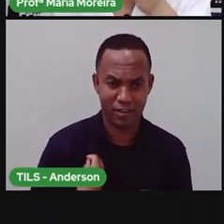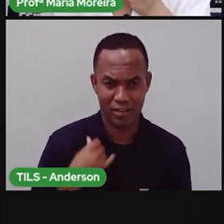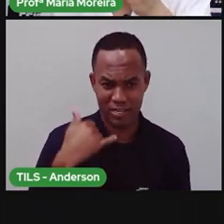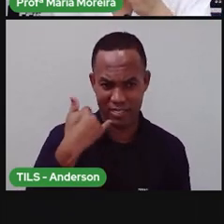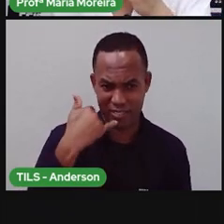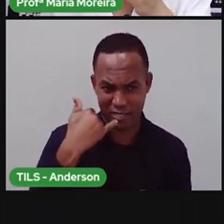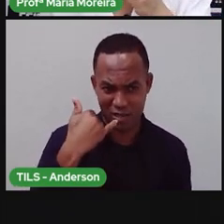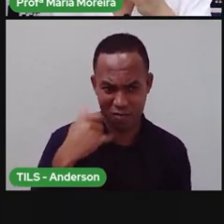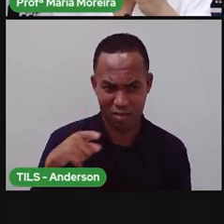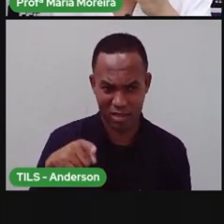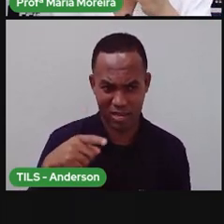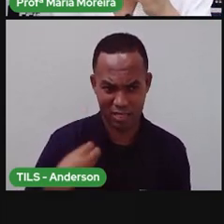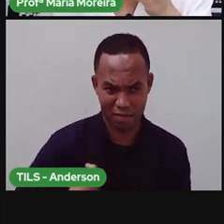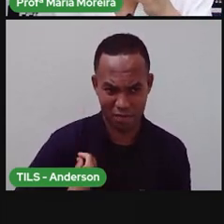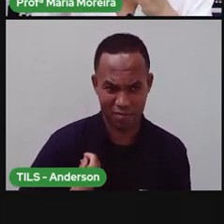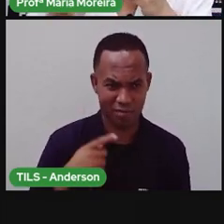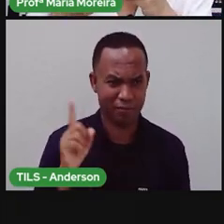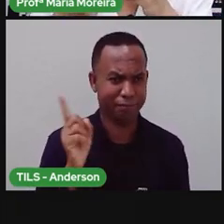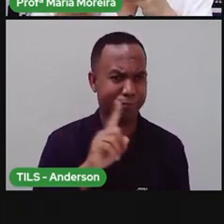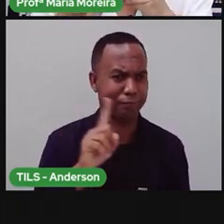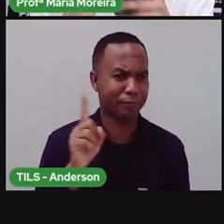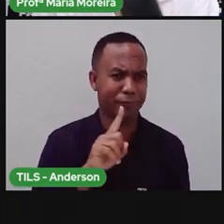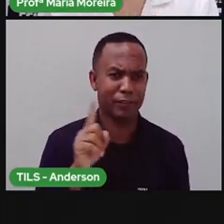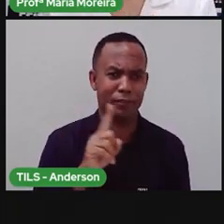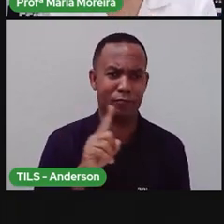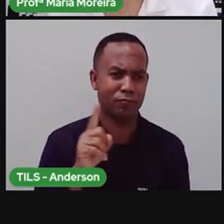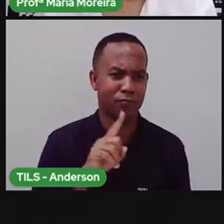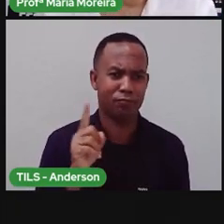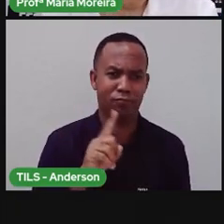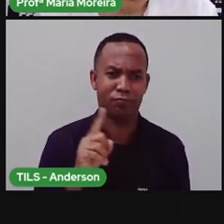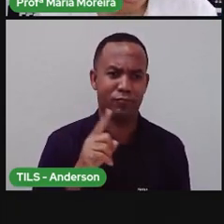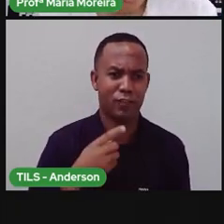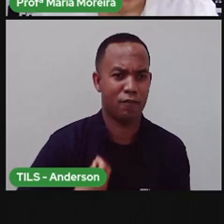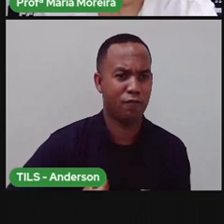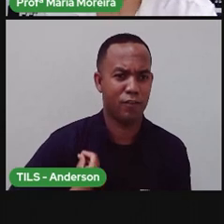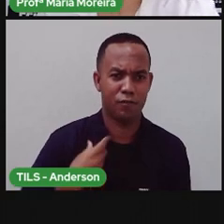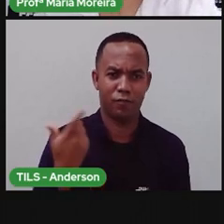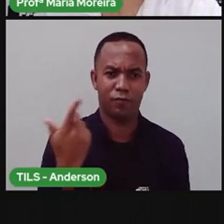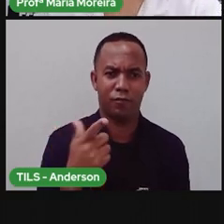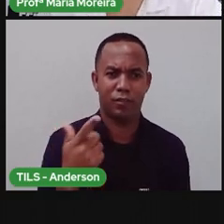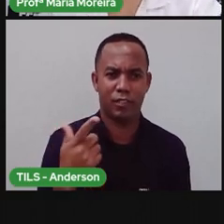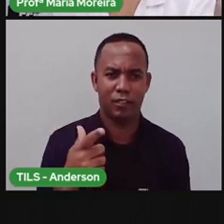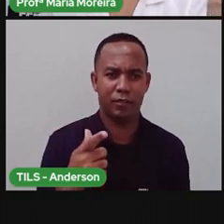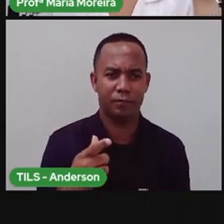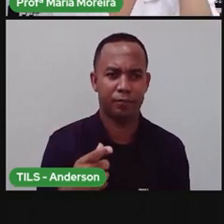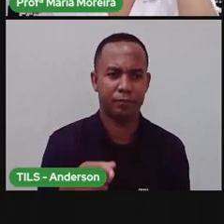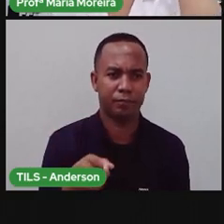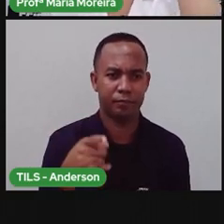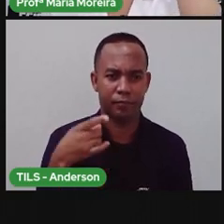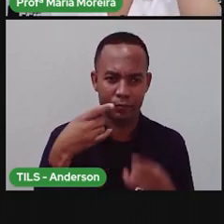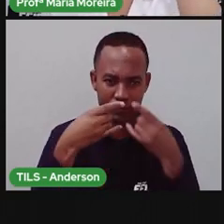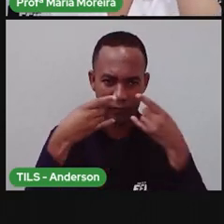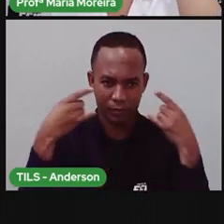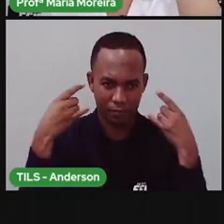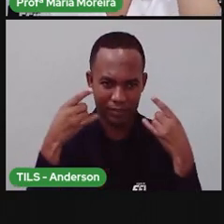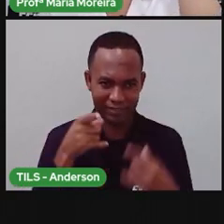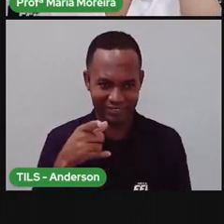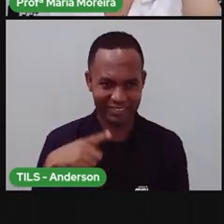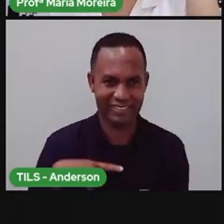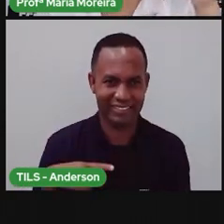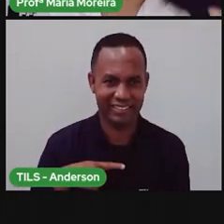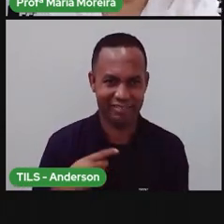aqui, tem vida? Não. Então, ele é um ser não vivo. Essa máscara, tem vida?